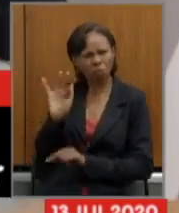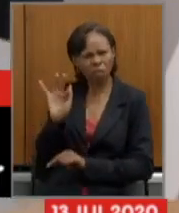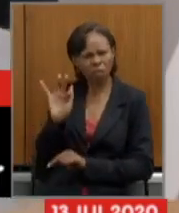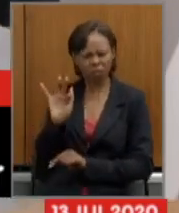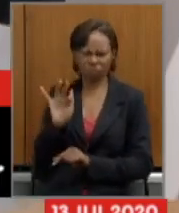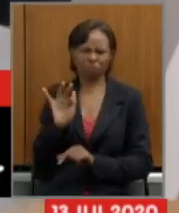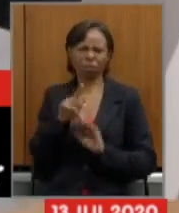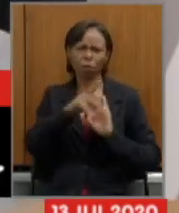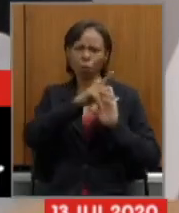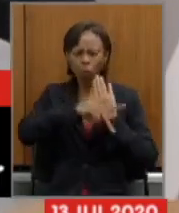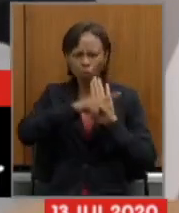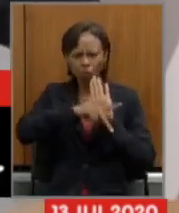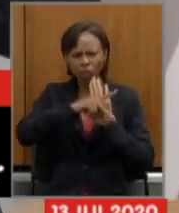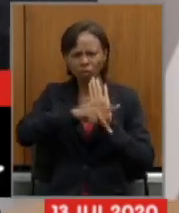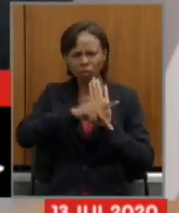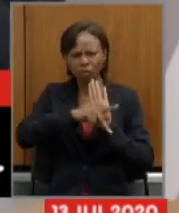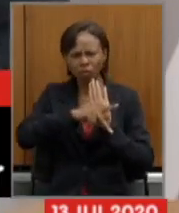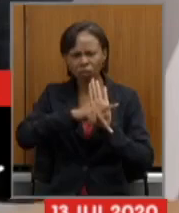projeto